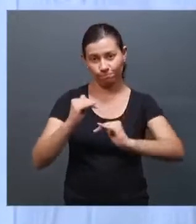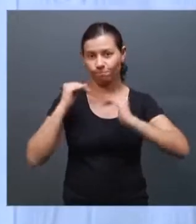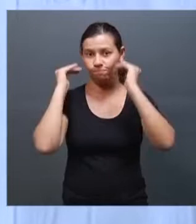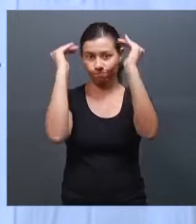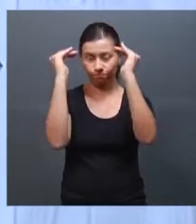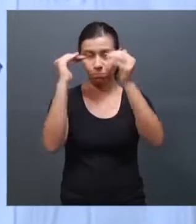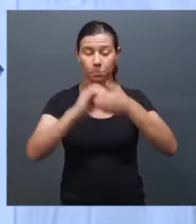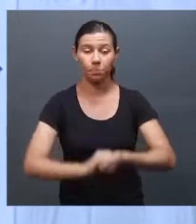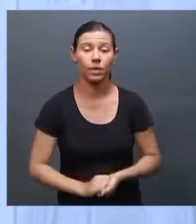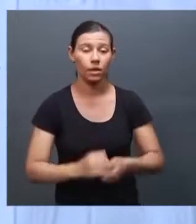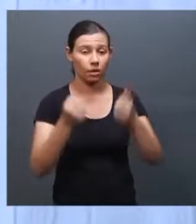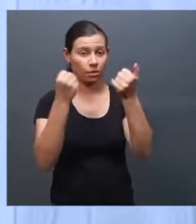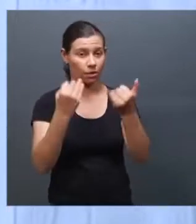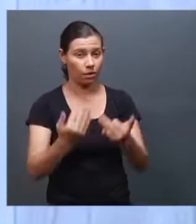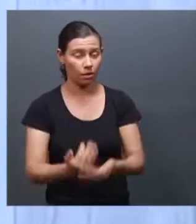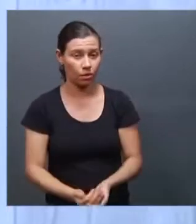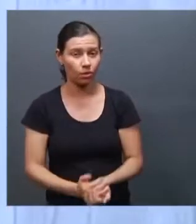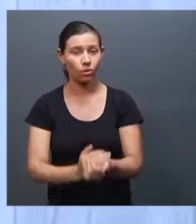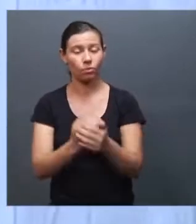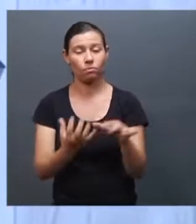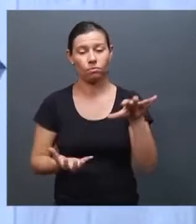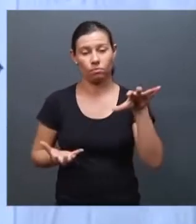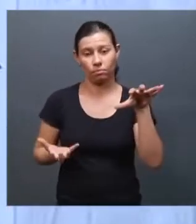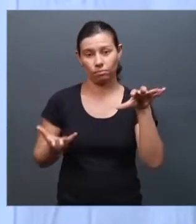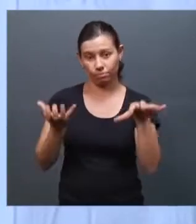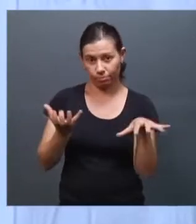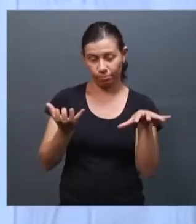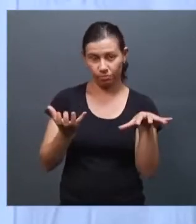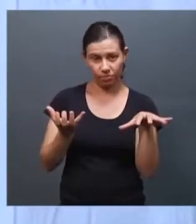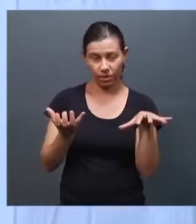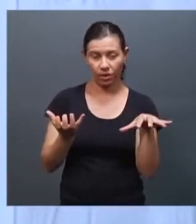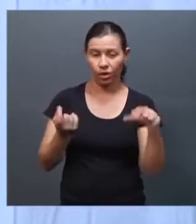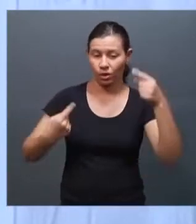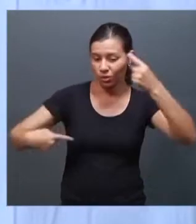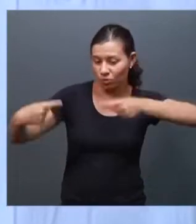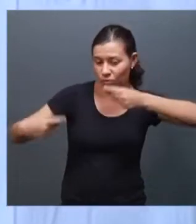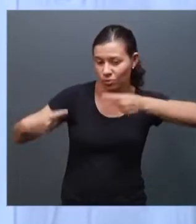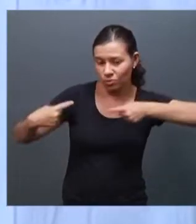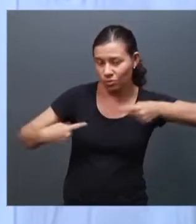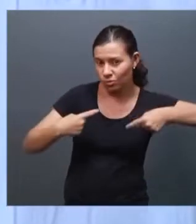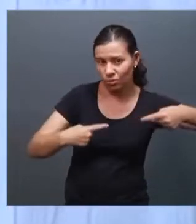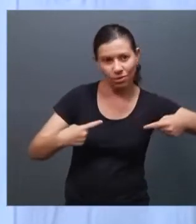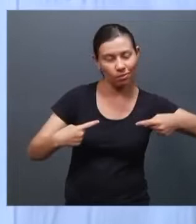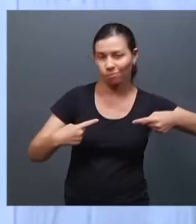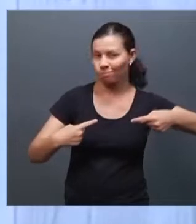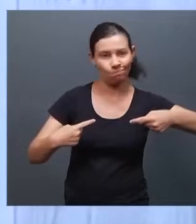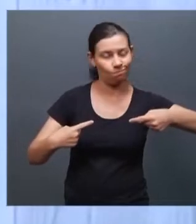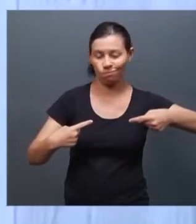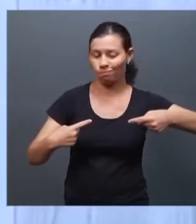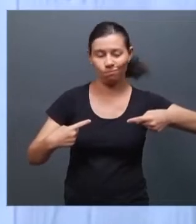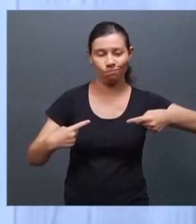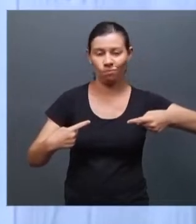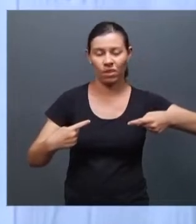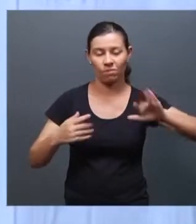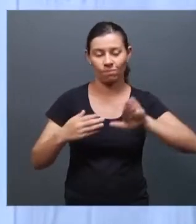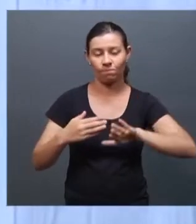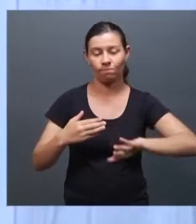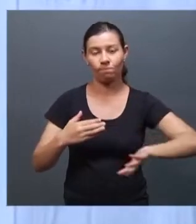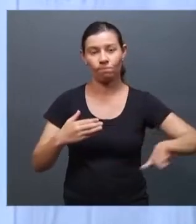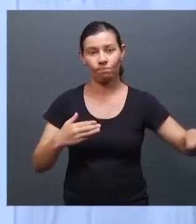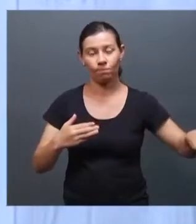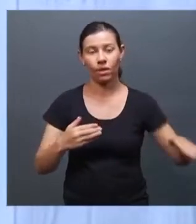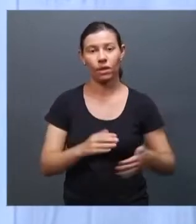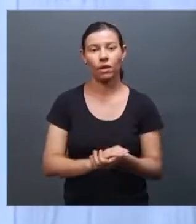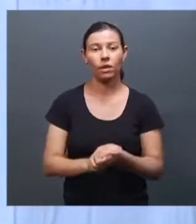do Congresso Federal que não tem discutido o tema nas casas legislativas. Então, uma população